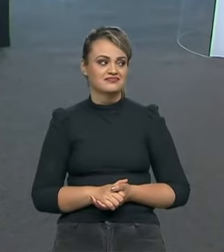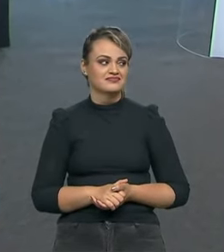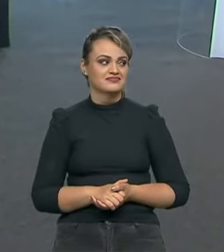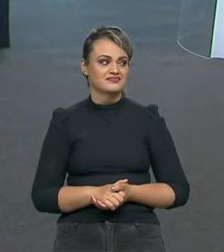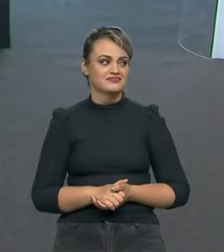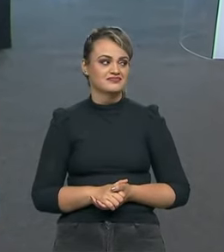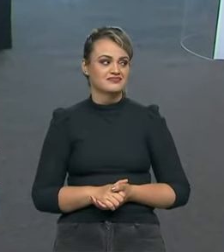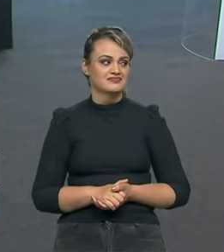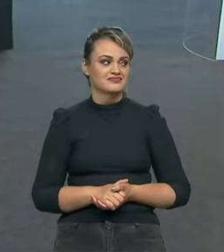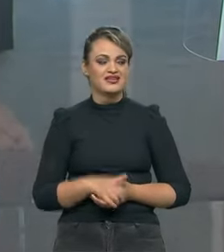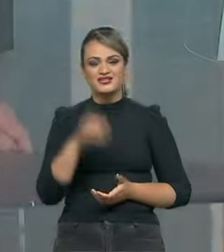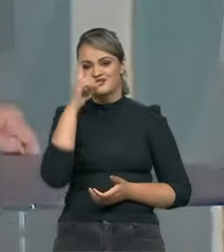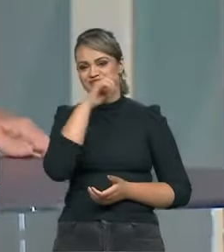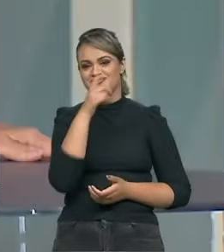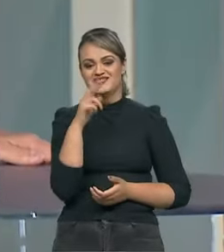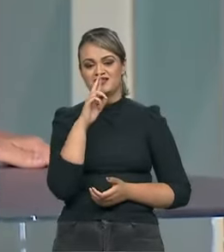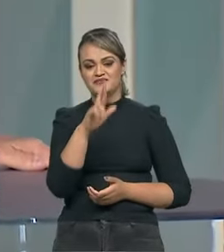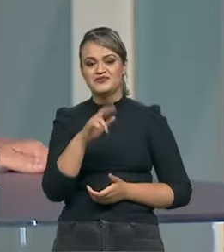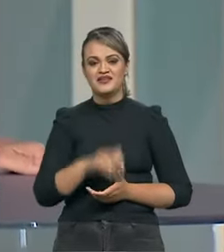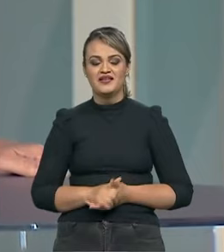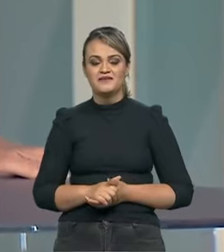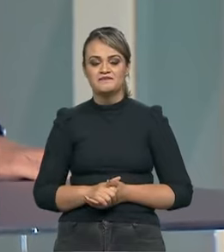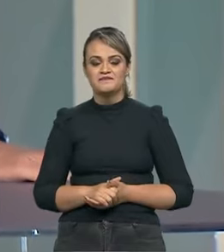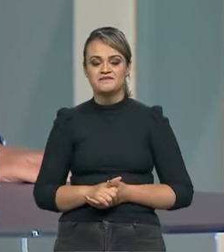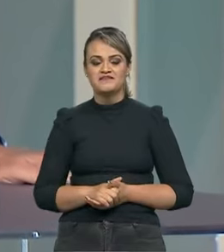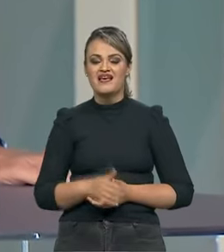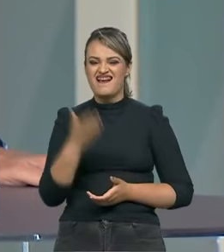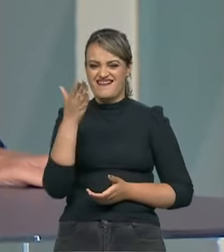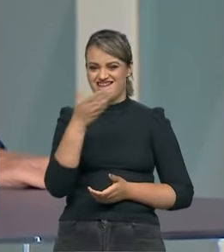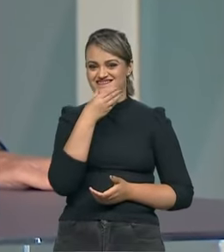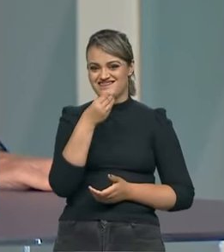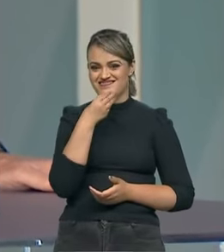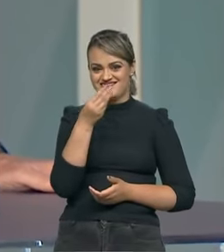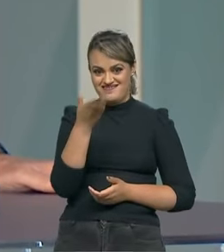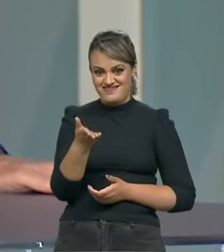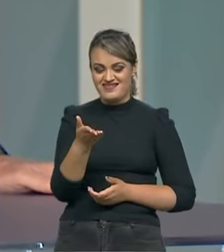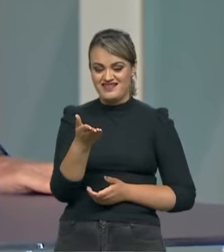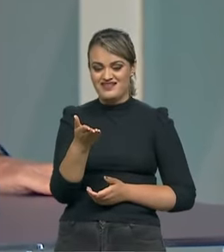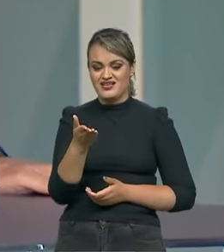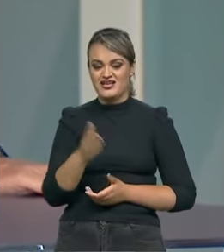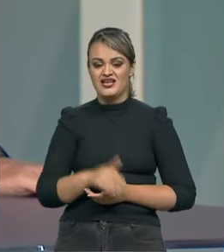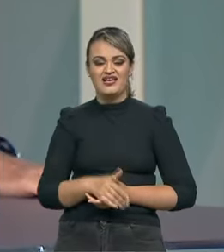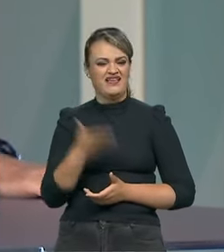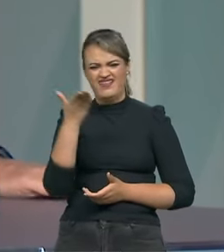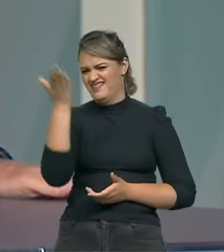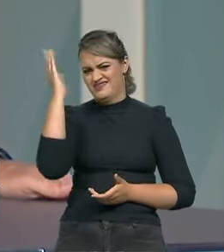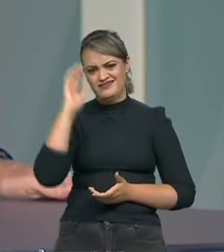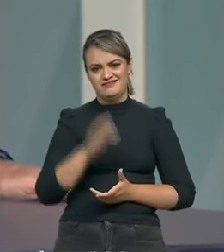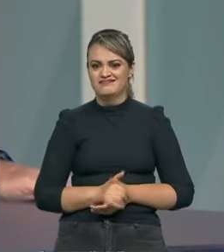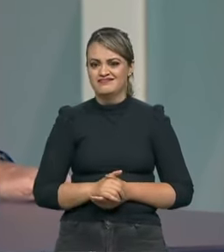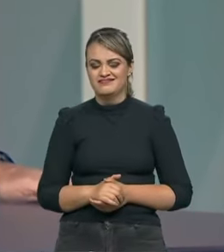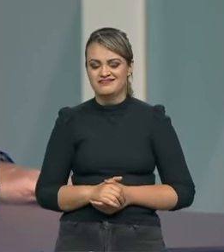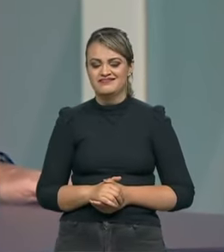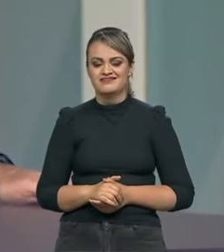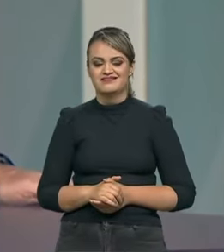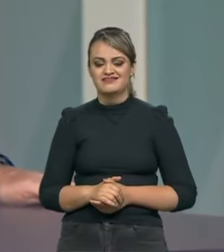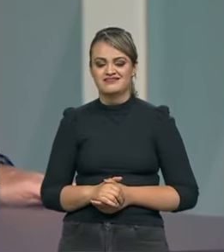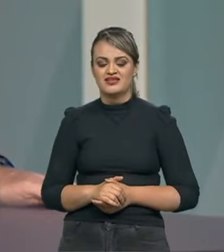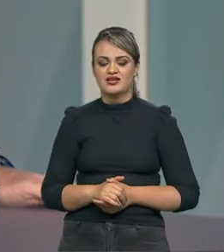Difícil falar alguma coisa, né? Mas o Moreno foi ele. Ele era,